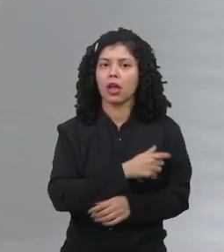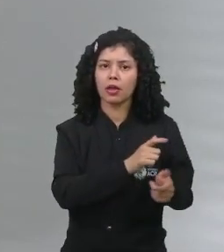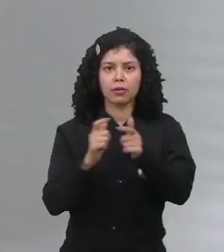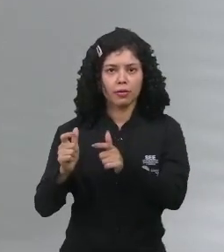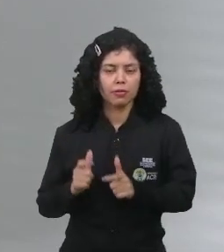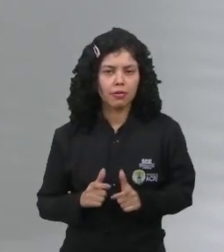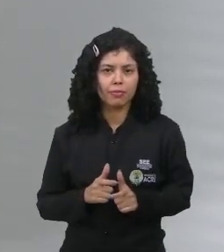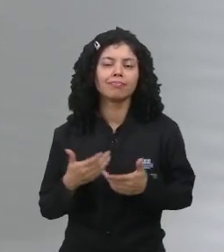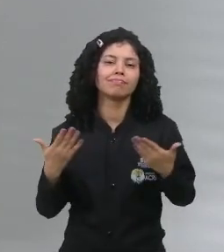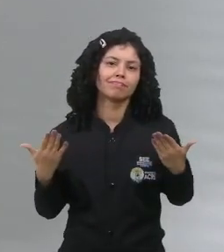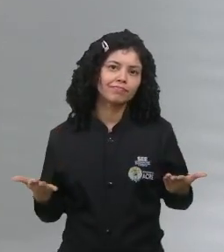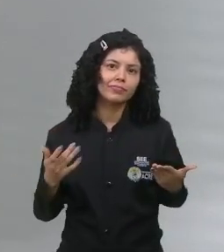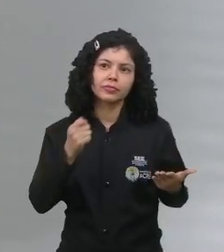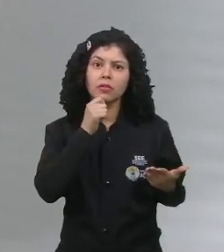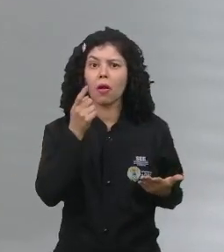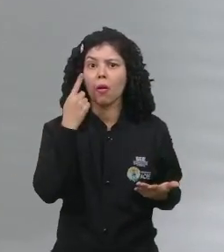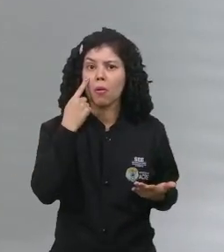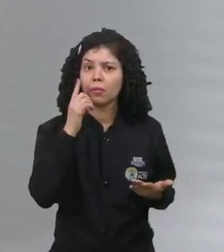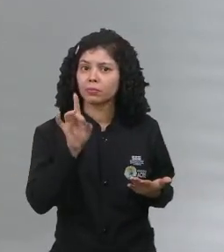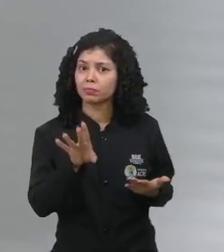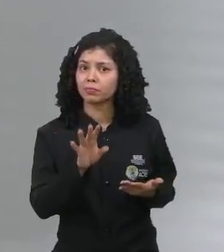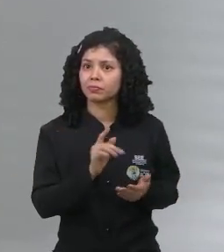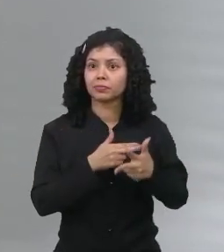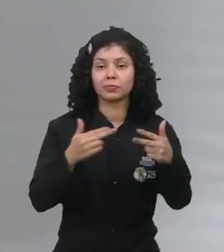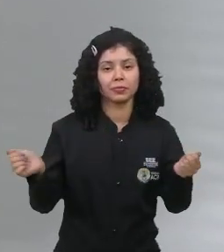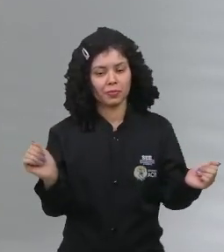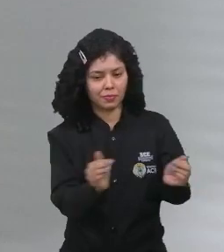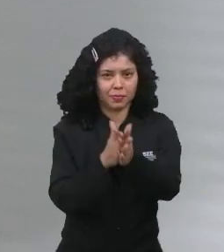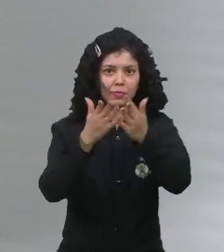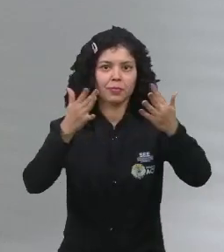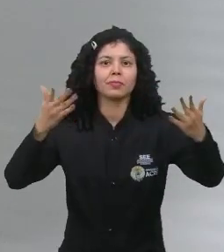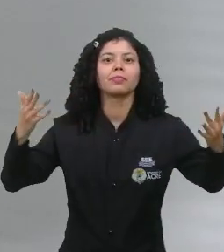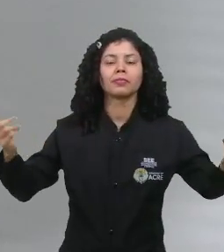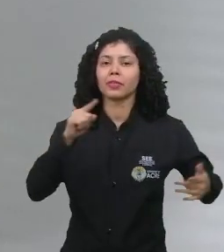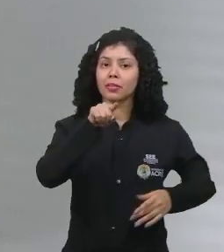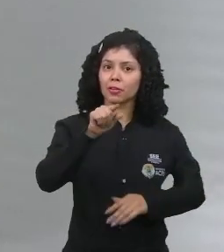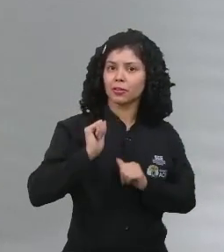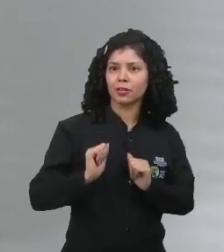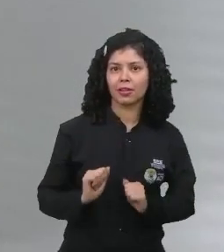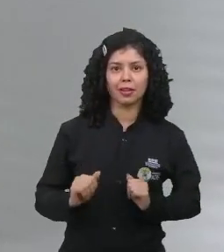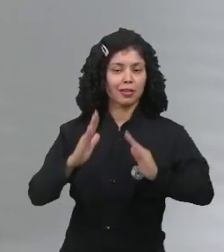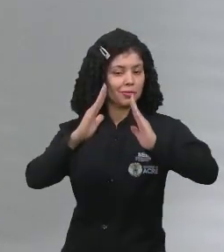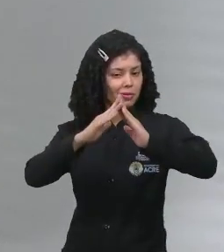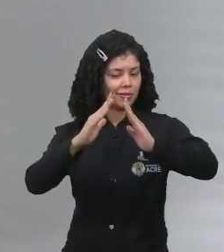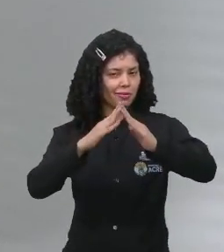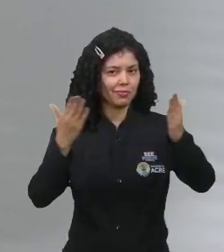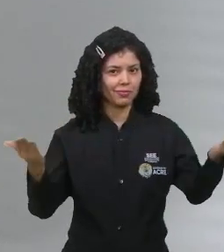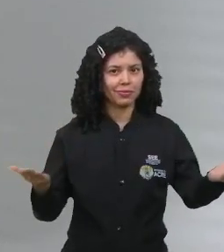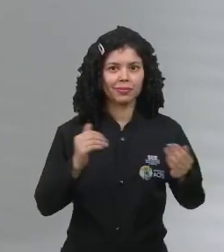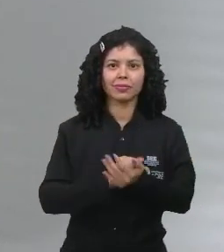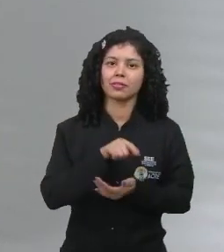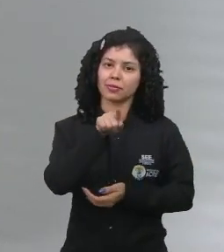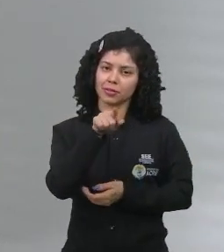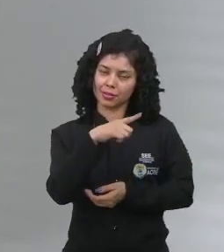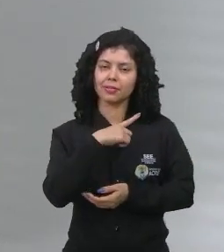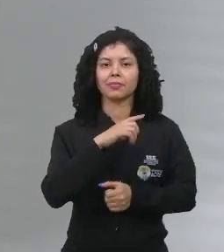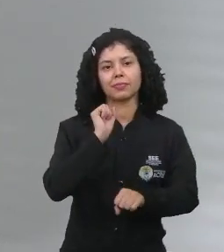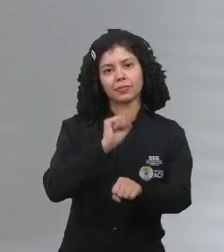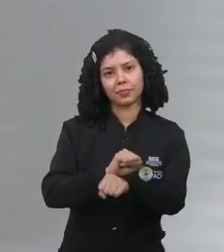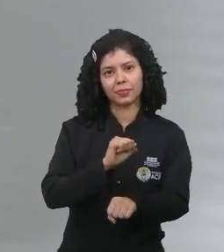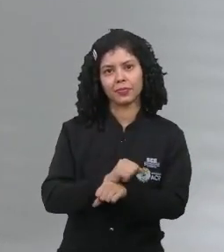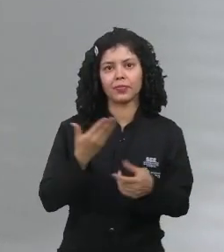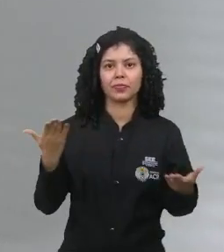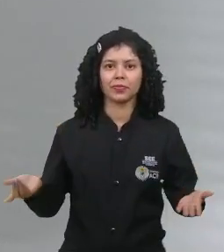determinado ambiente. E olha só essa coisa maravilhosa, você, na sua casa, do lugar em que você está,